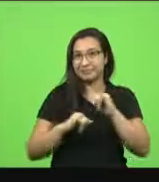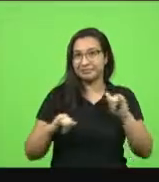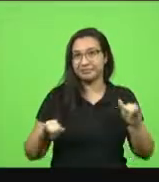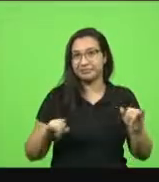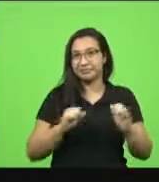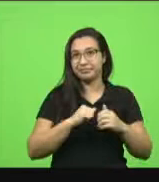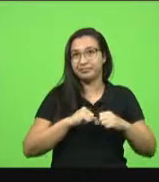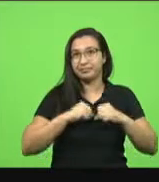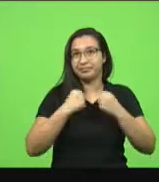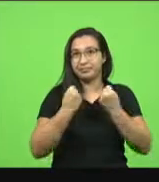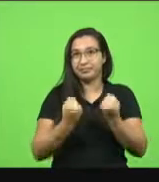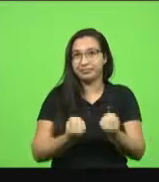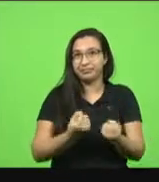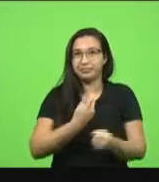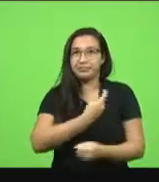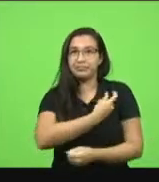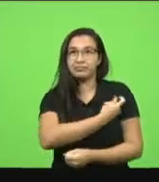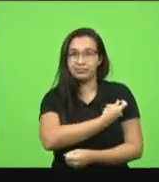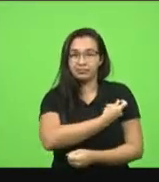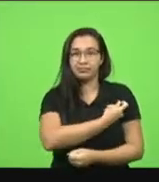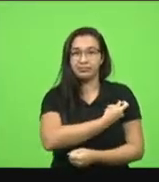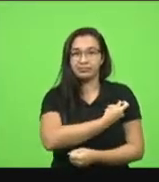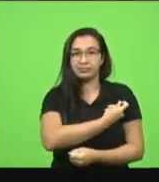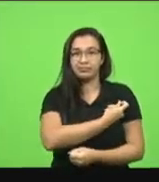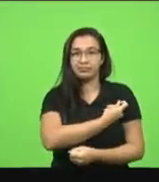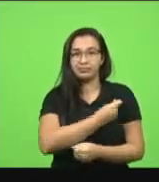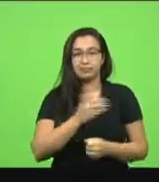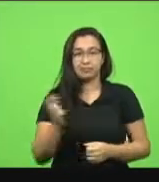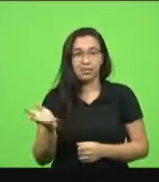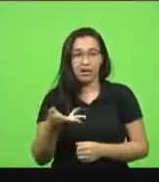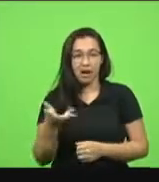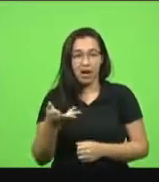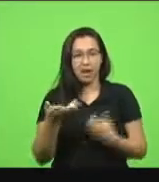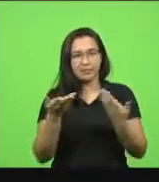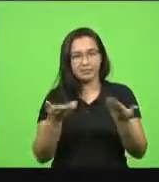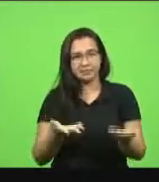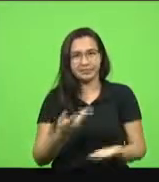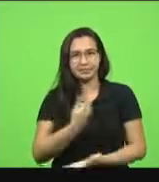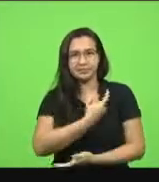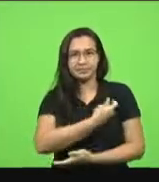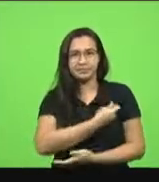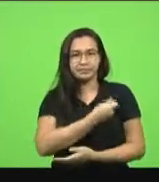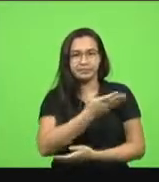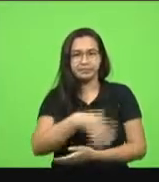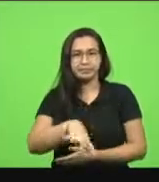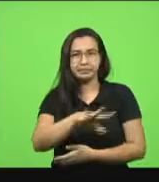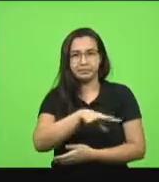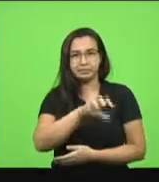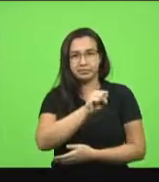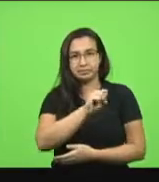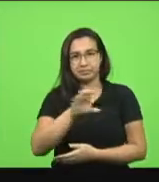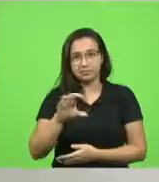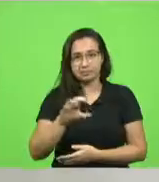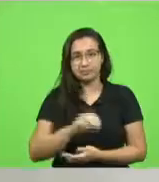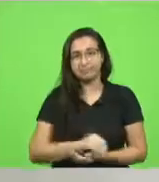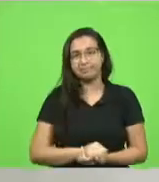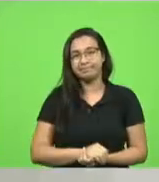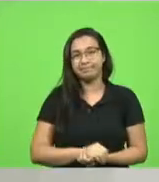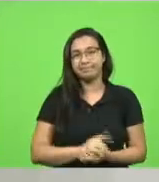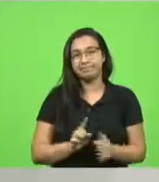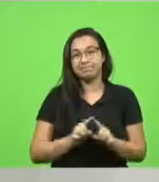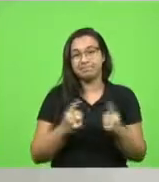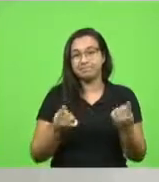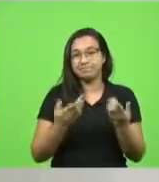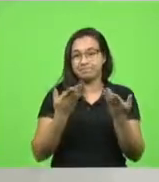defesa da vacinação e da celeridade nesta vacinação aqui em nosso estado. Então, esses